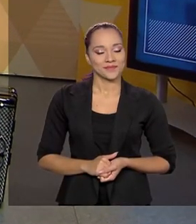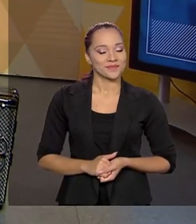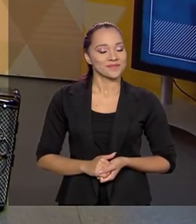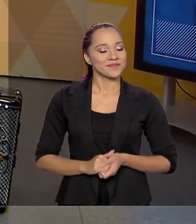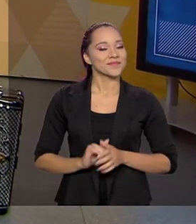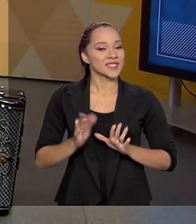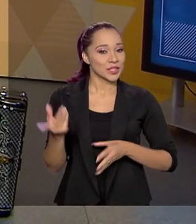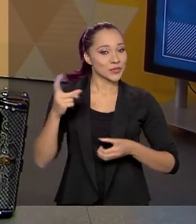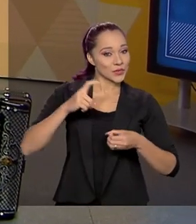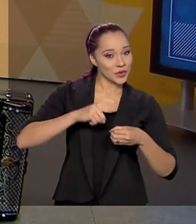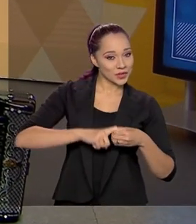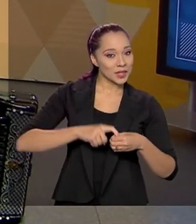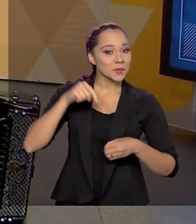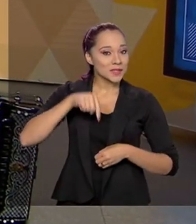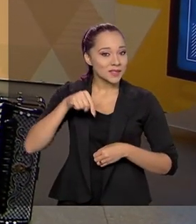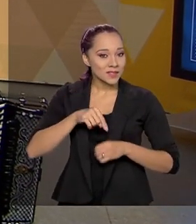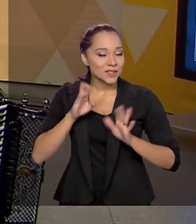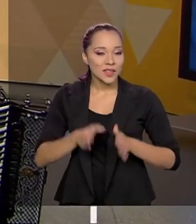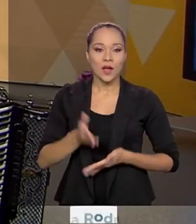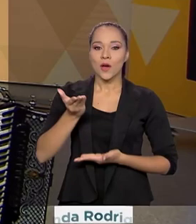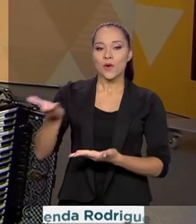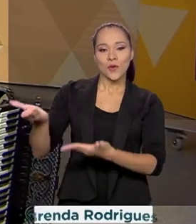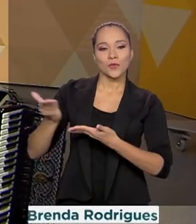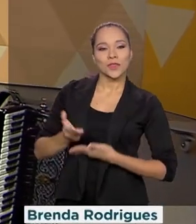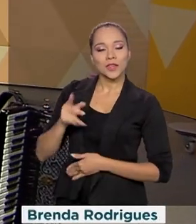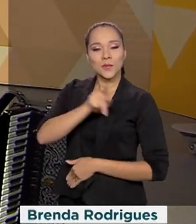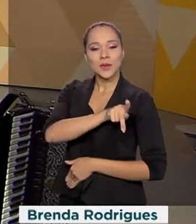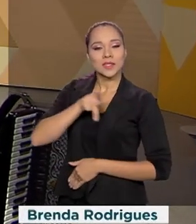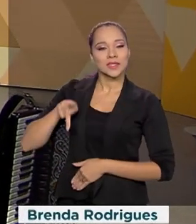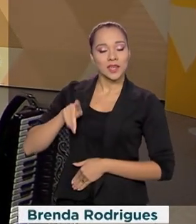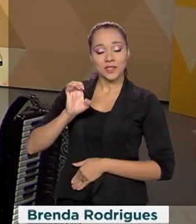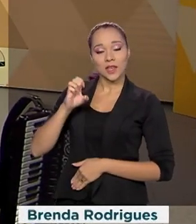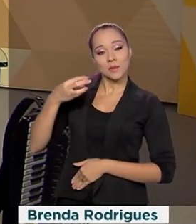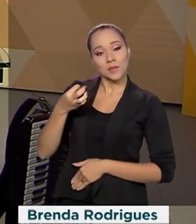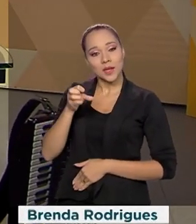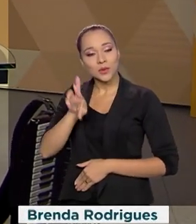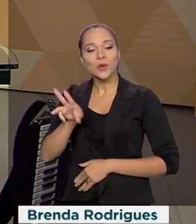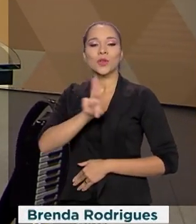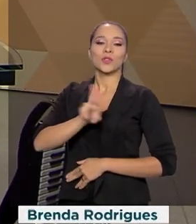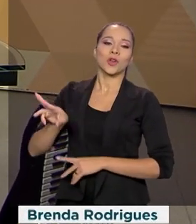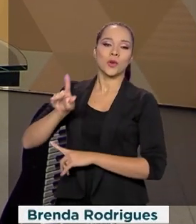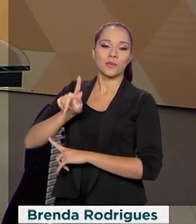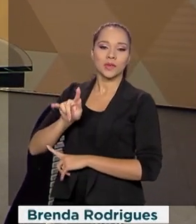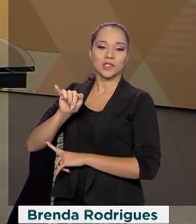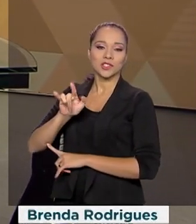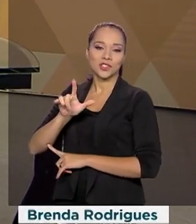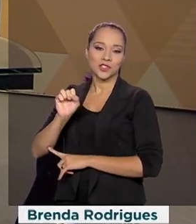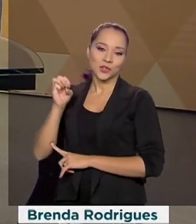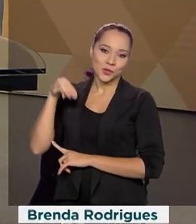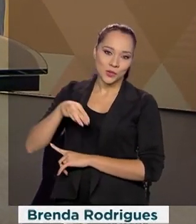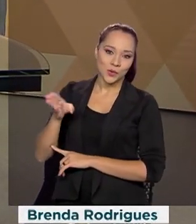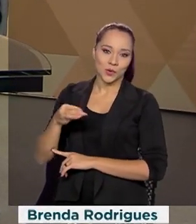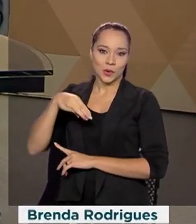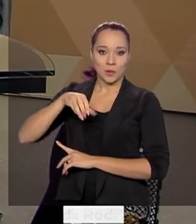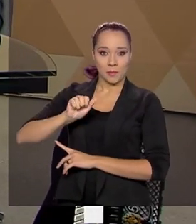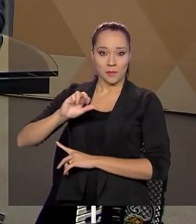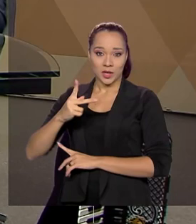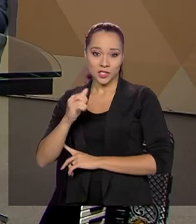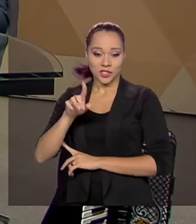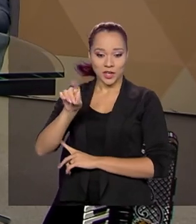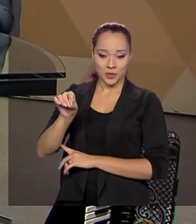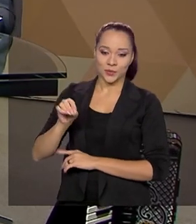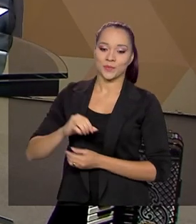Voltamos com o Brasil em Pauta. O convidado de hoje é o presidente da Embratur, Gilson Machado. Presidente,